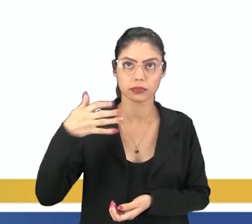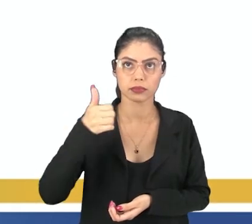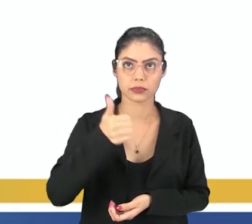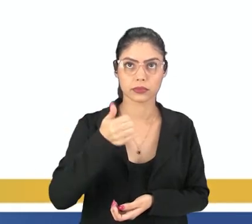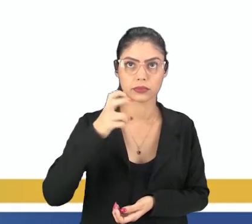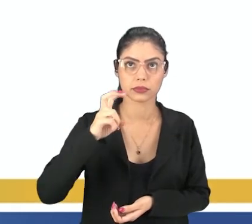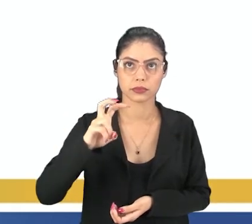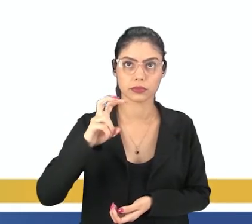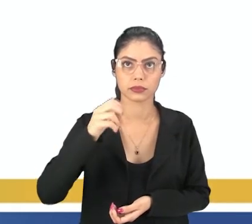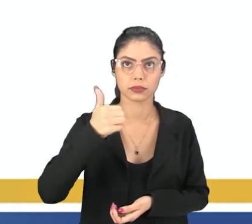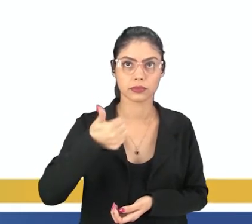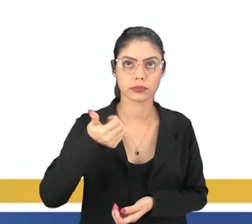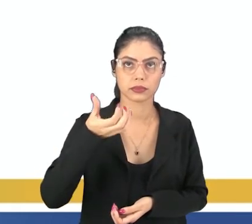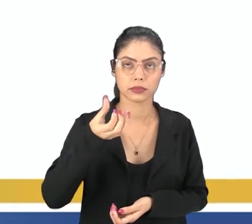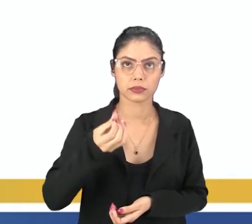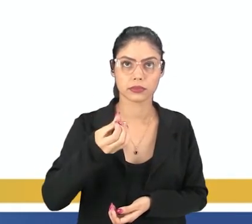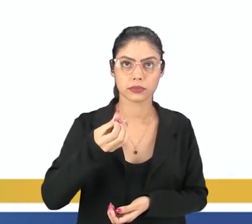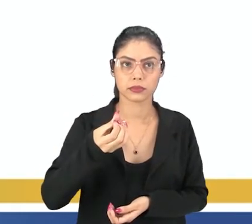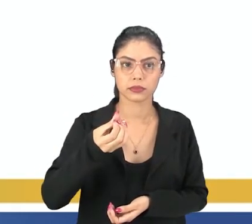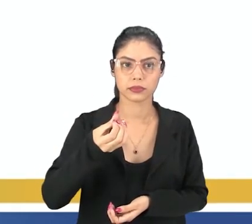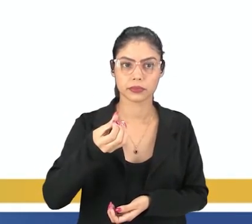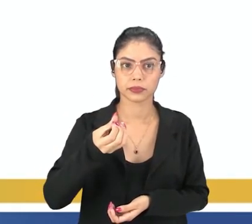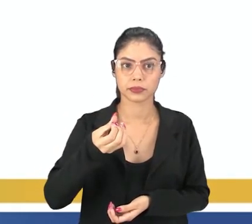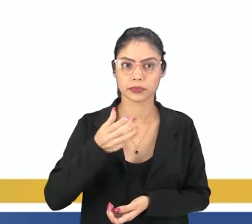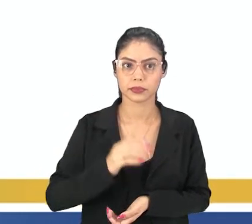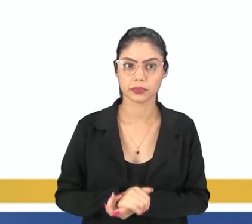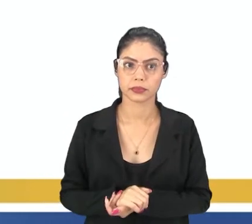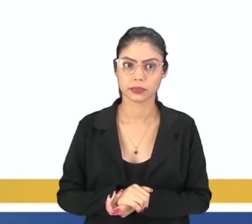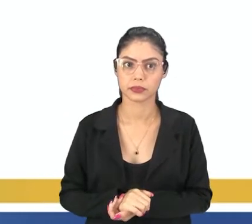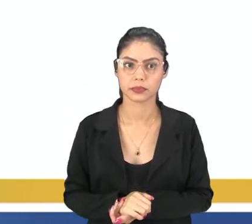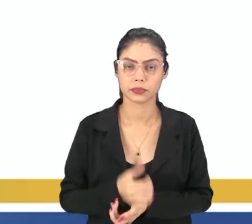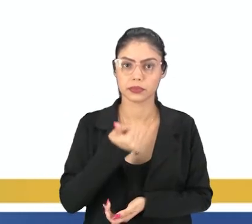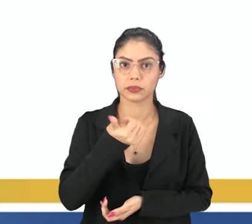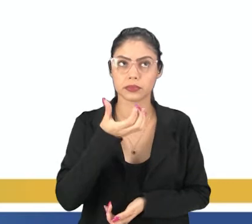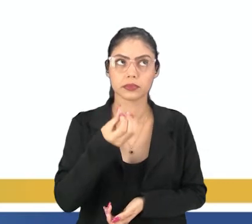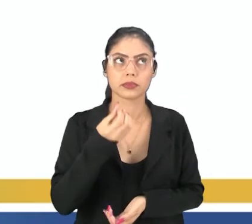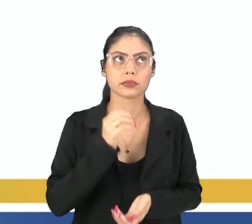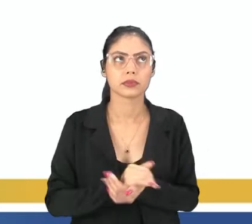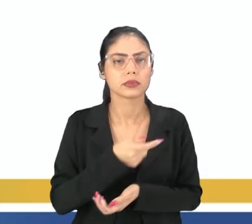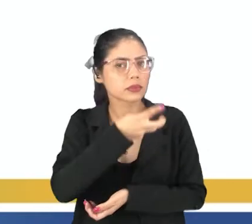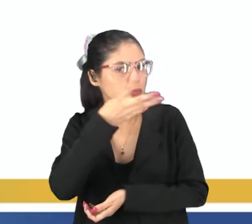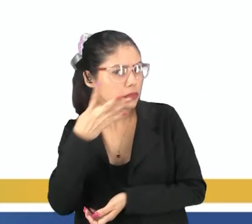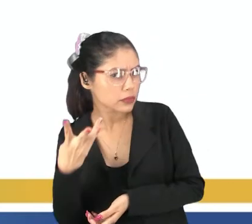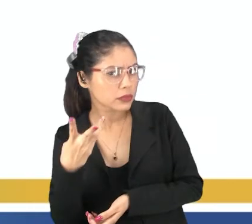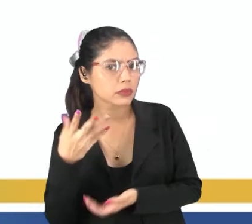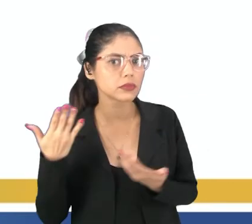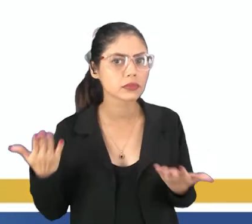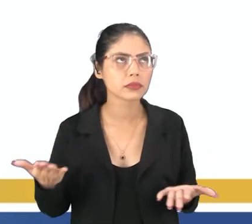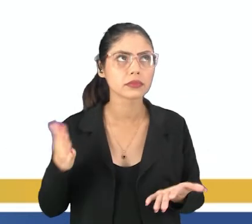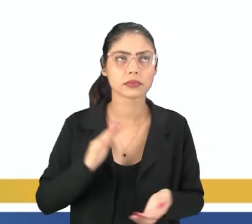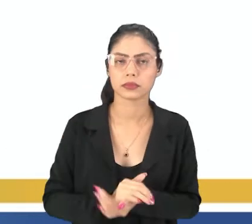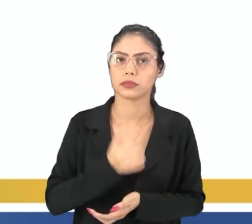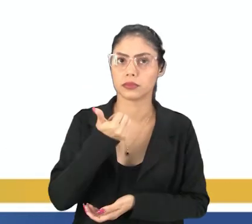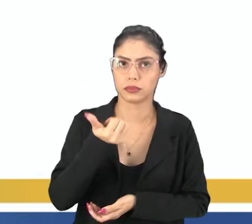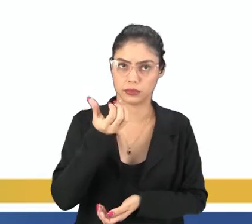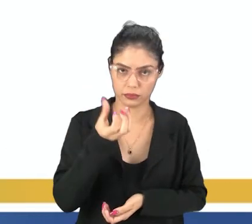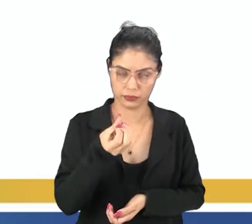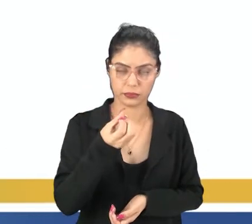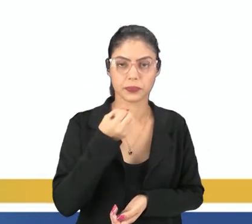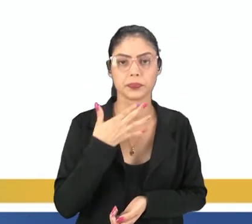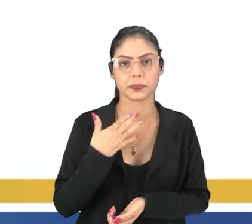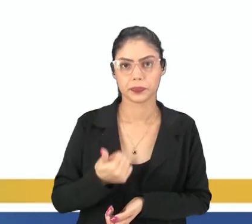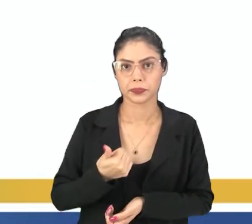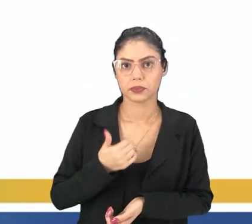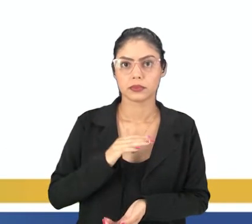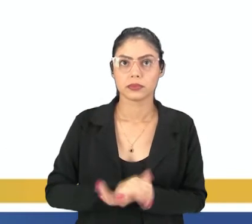Quatorze Quinze Dezesseis Então, quantos versos nós temos? Dezesseis